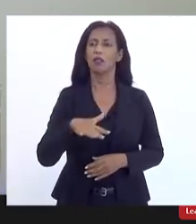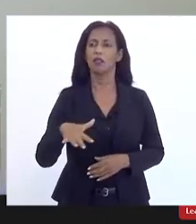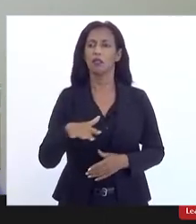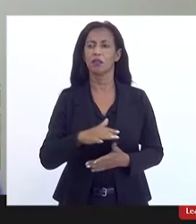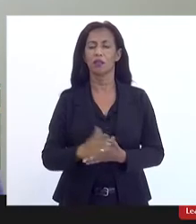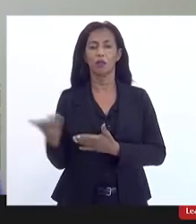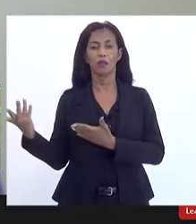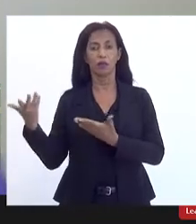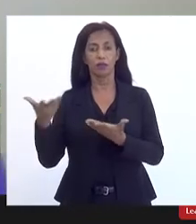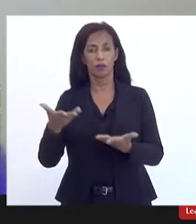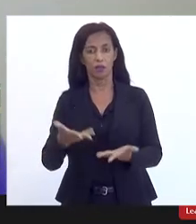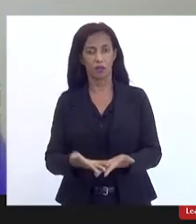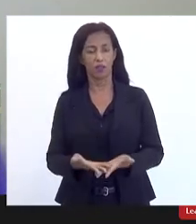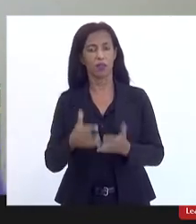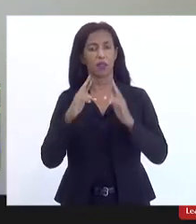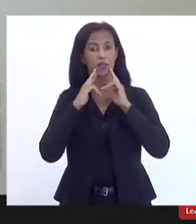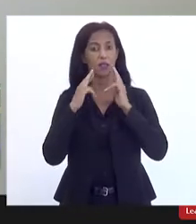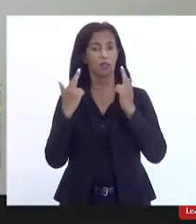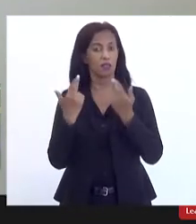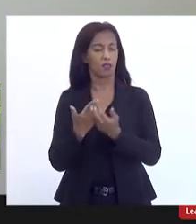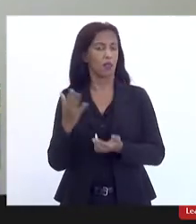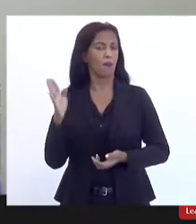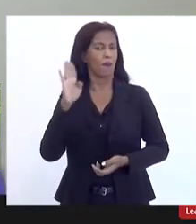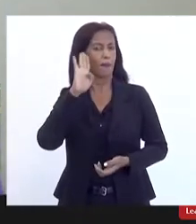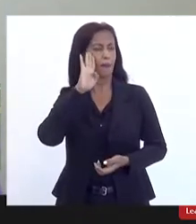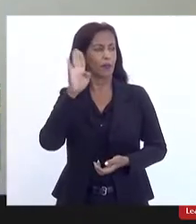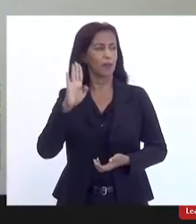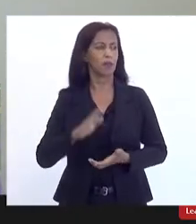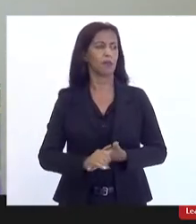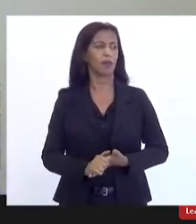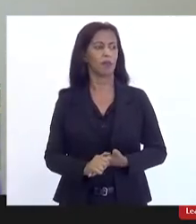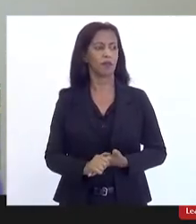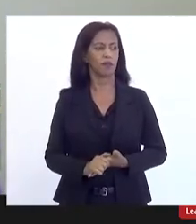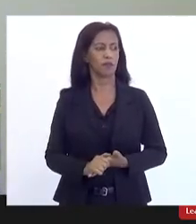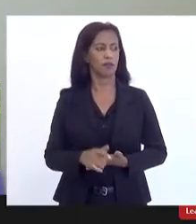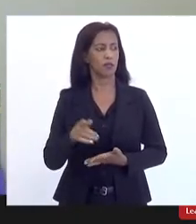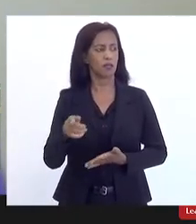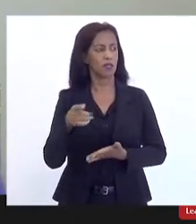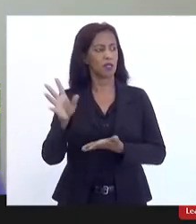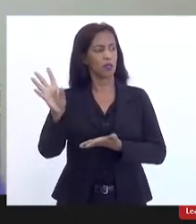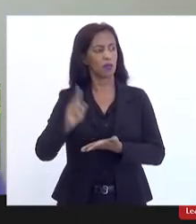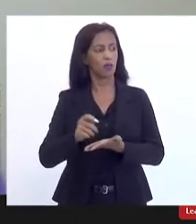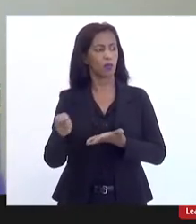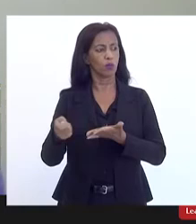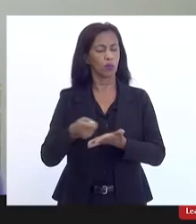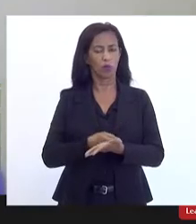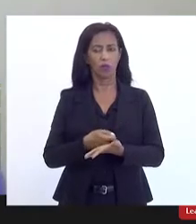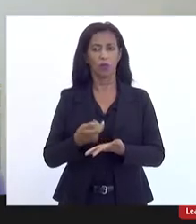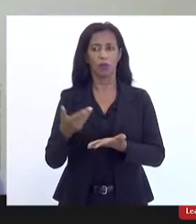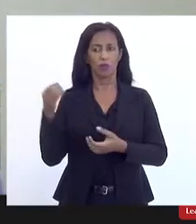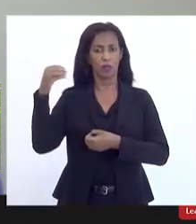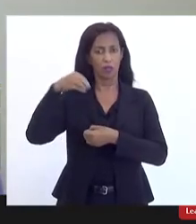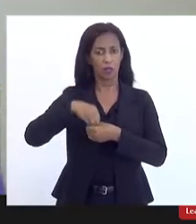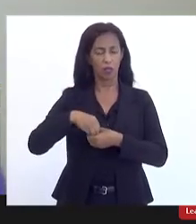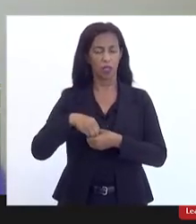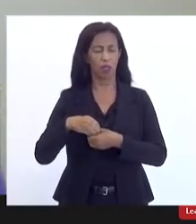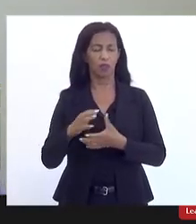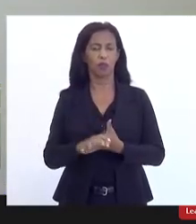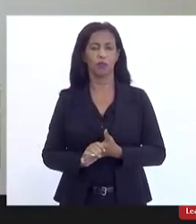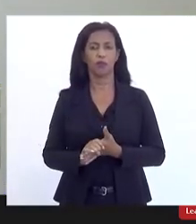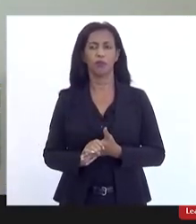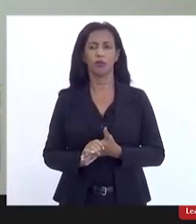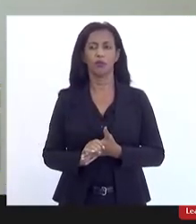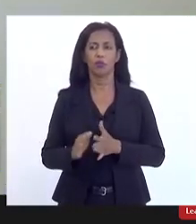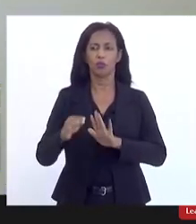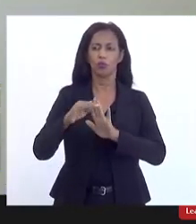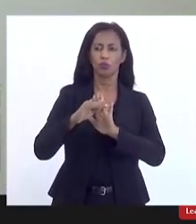trazidas nessa audiência que são fundamentais serem anotadas serem configuradas dentro de um escopo de